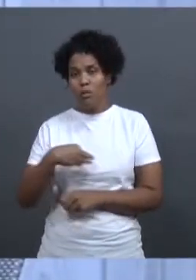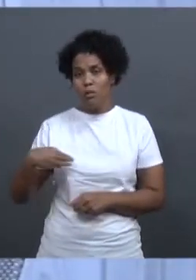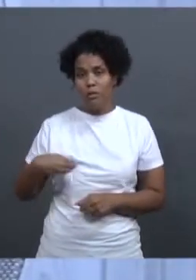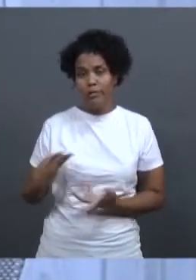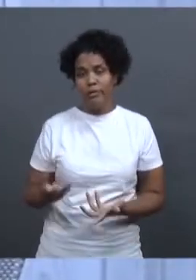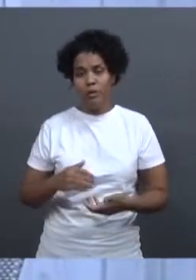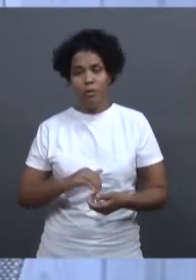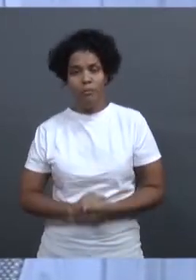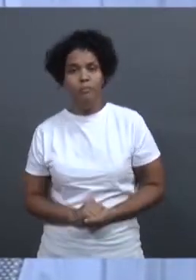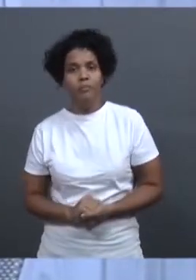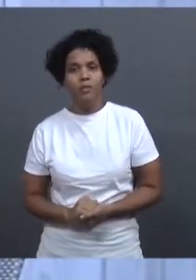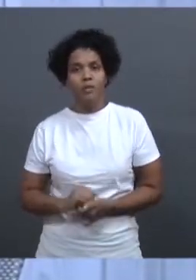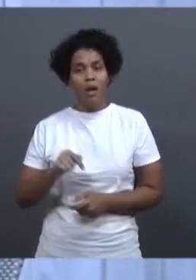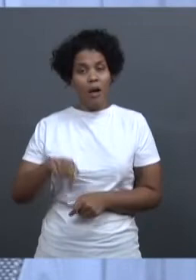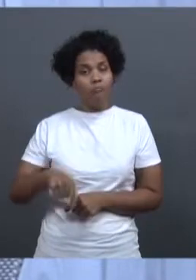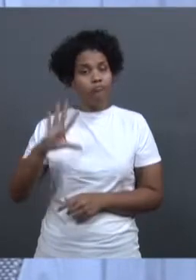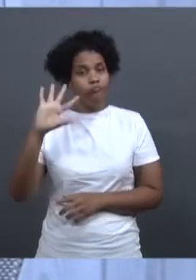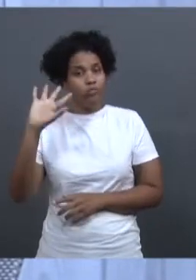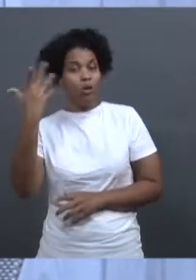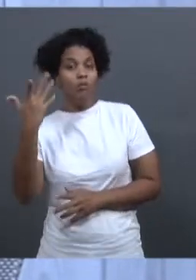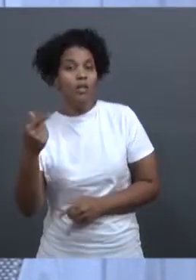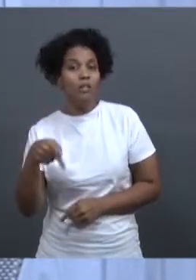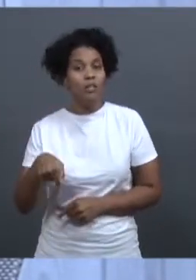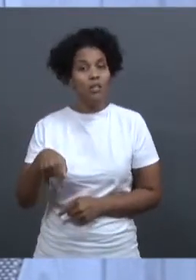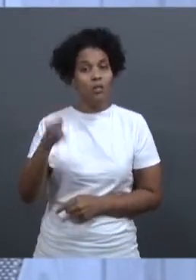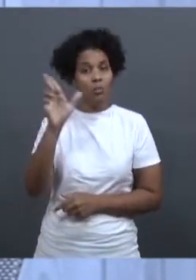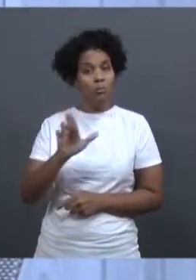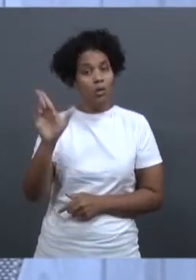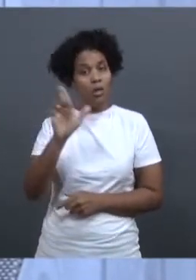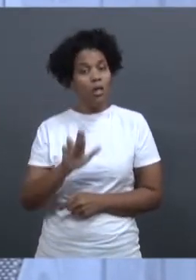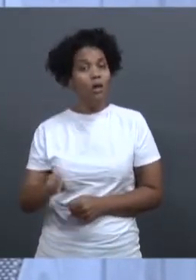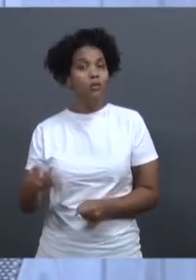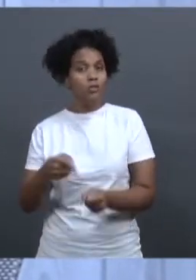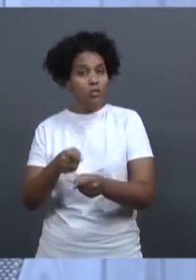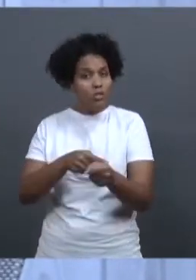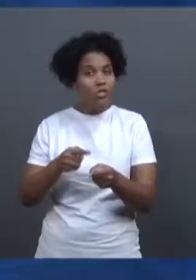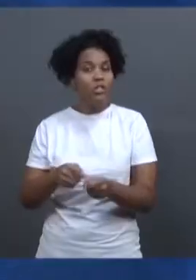fica o tempo em Uberlândia e região nesta quarta-feira.